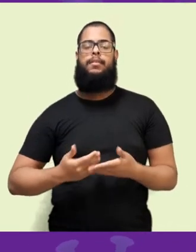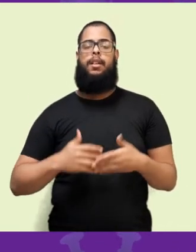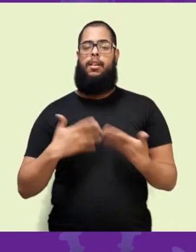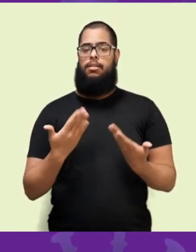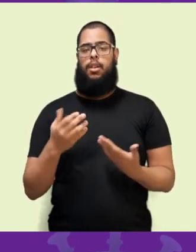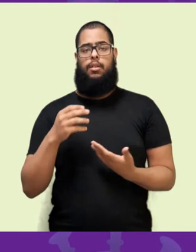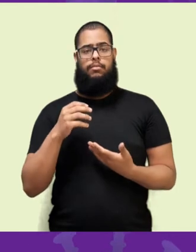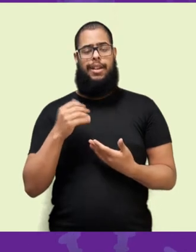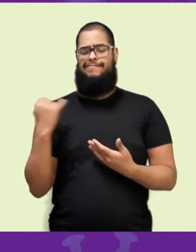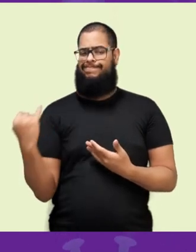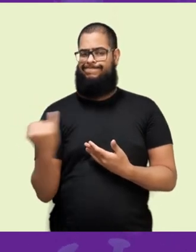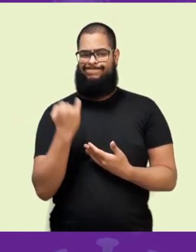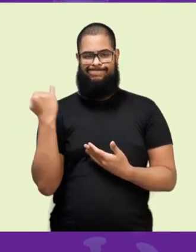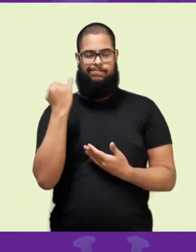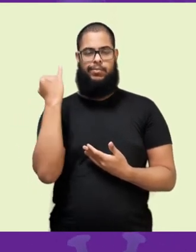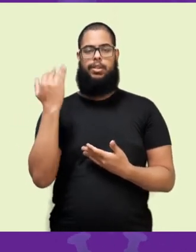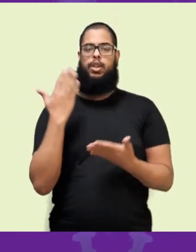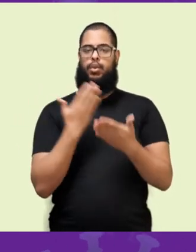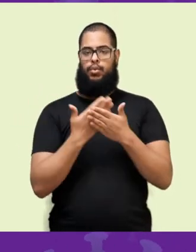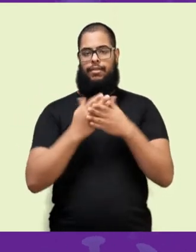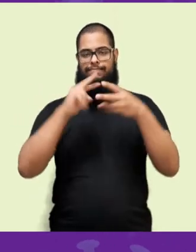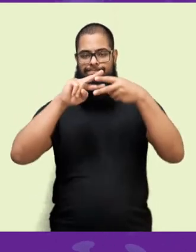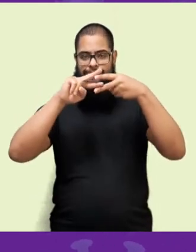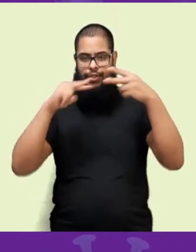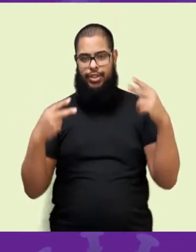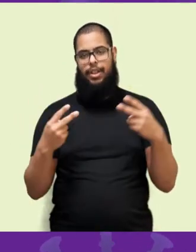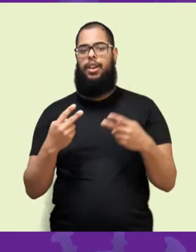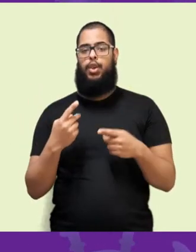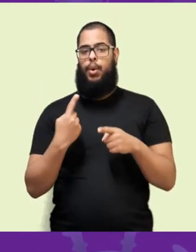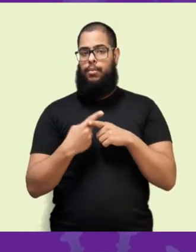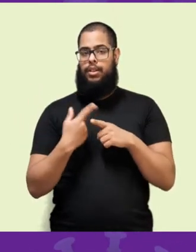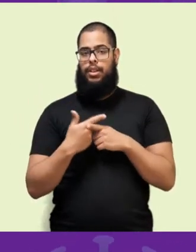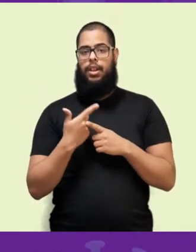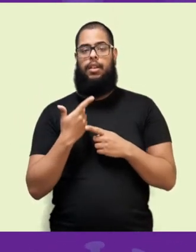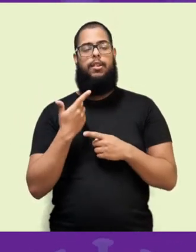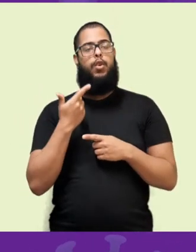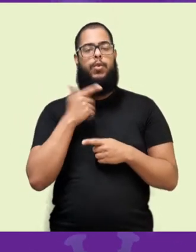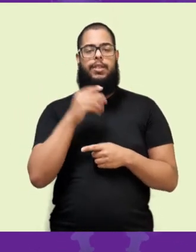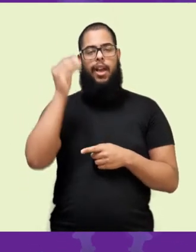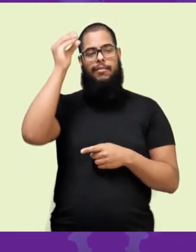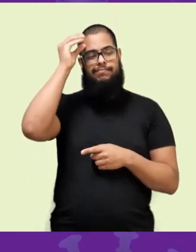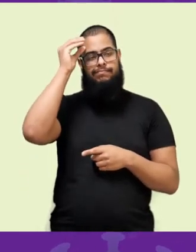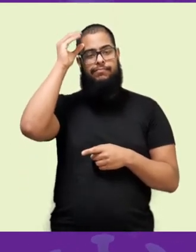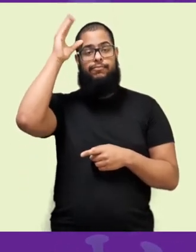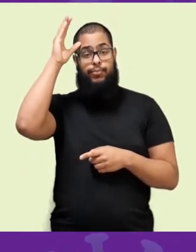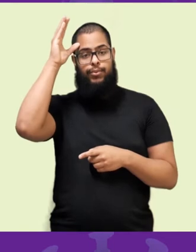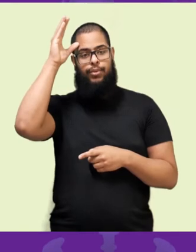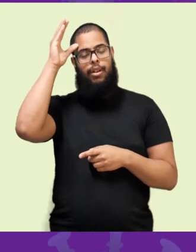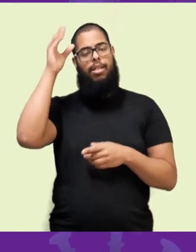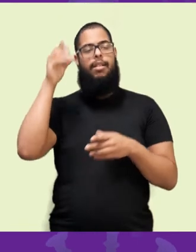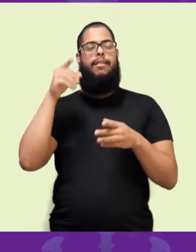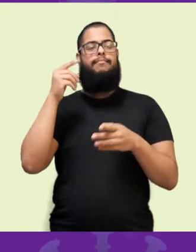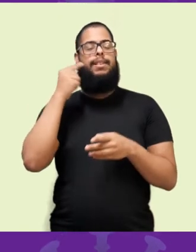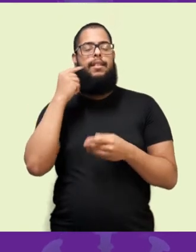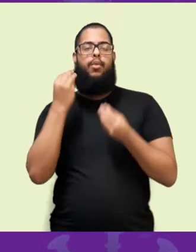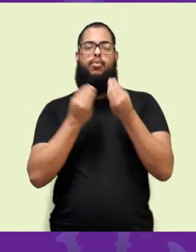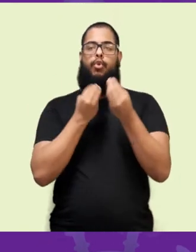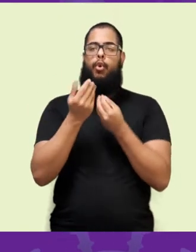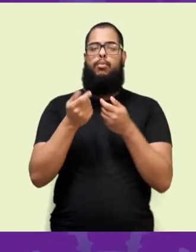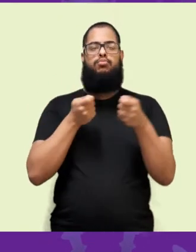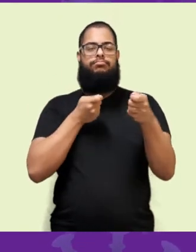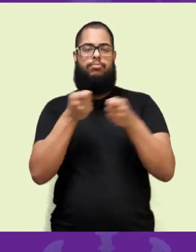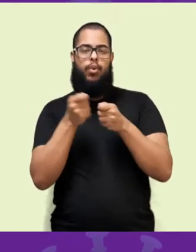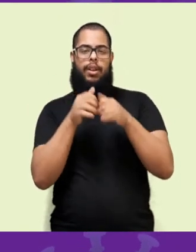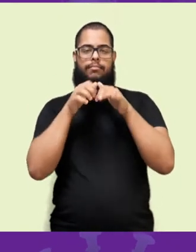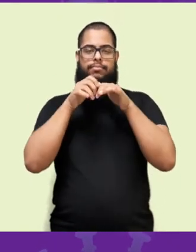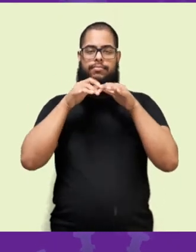atualmente. Então, assim, é muito importante esses estudos genéticos porque eles abrem uma série de caminhos para a gente compreender